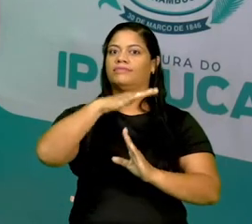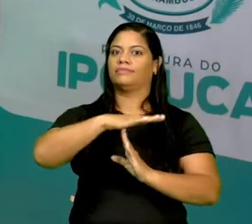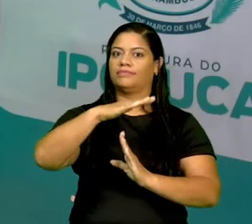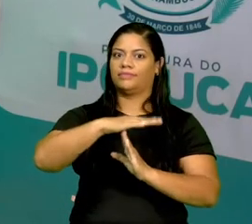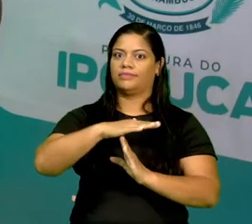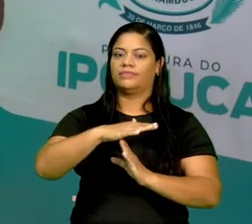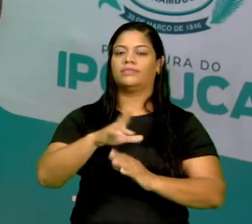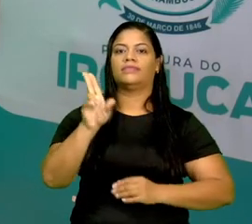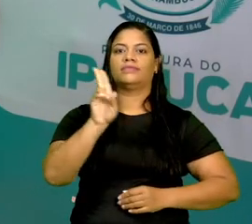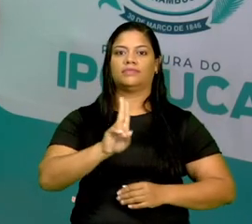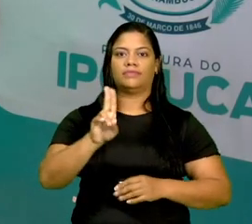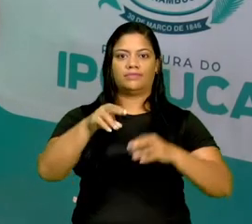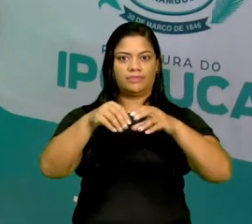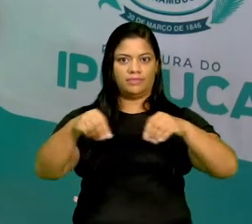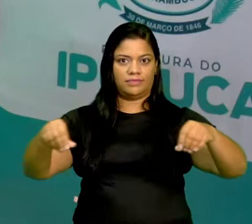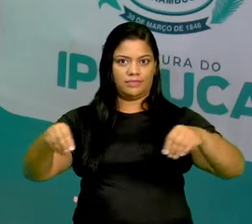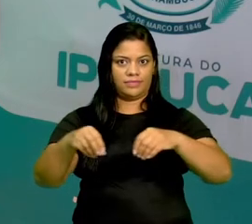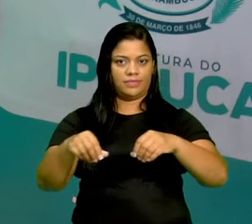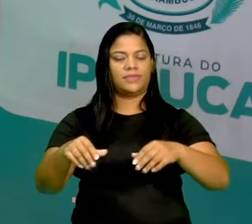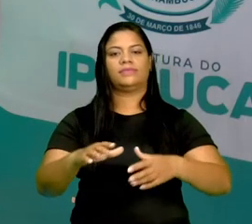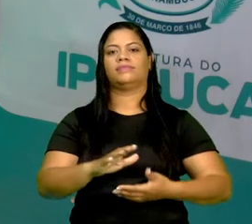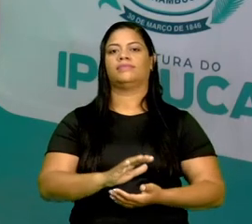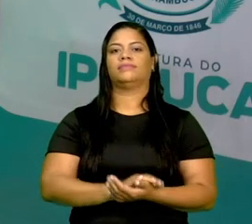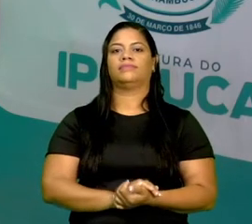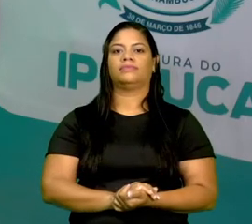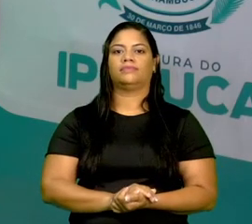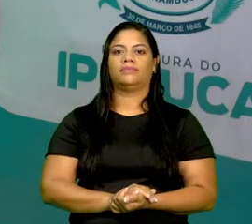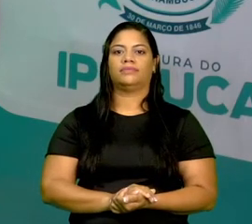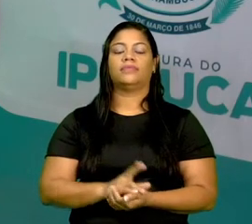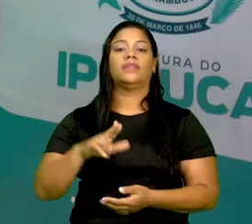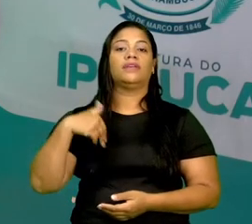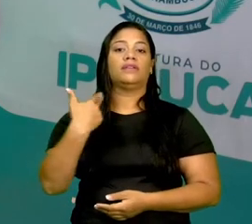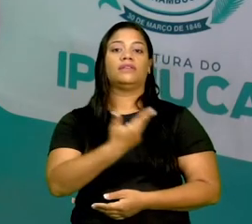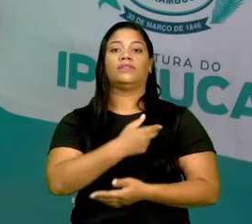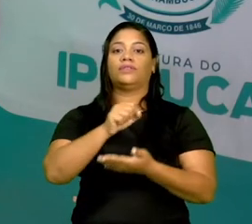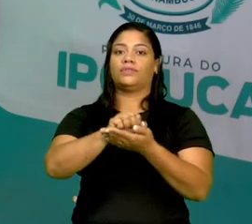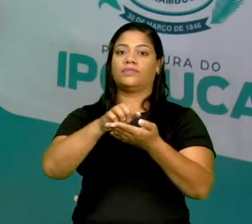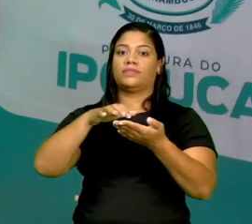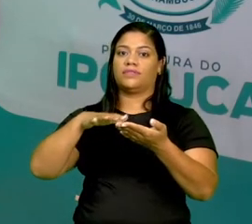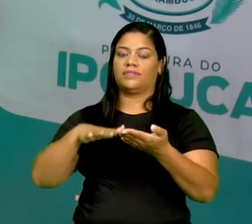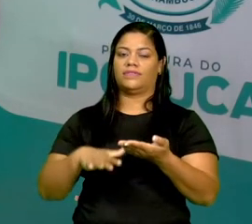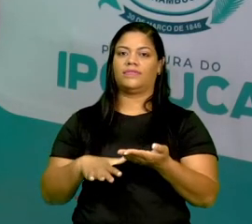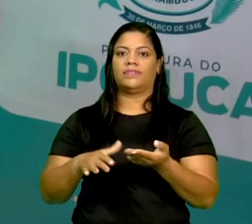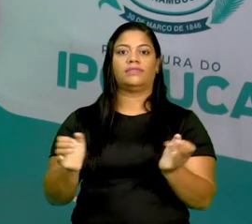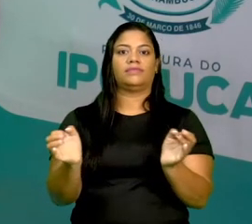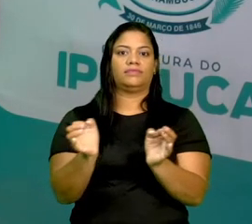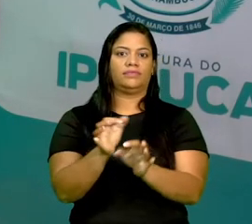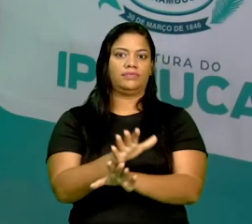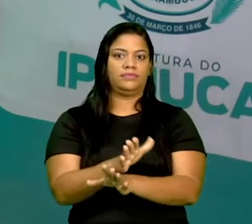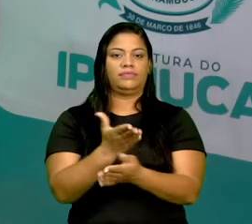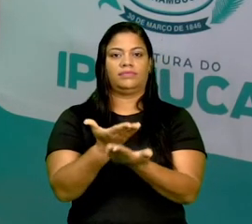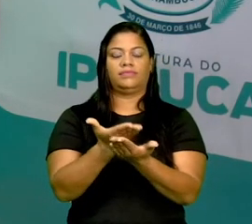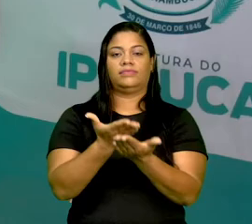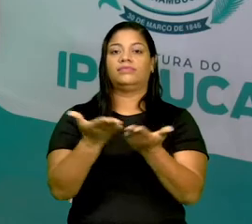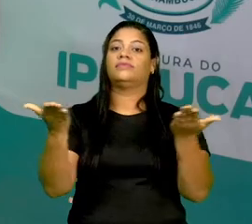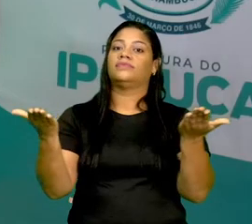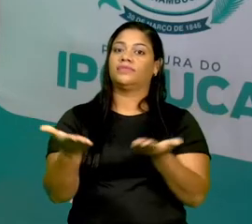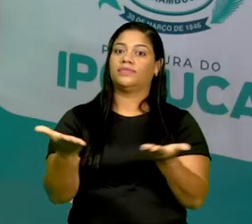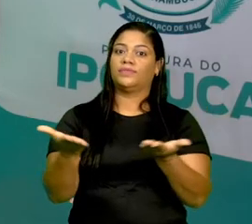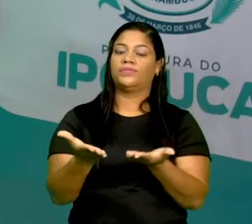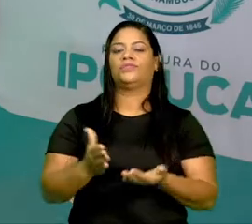da terra. E aí vai a nossa atividade para encerrarmos a nossa aula de hoje.